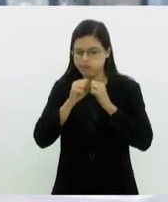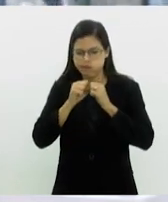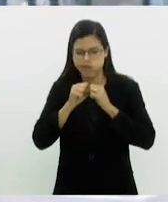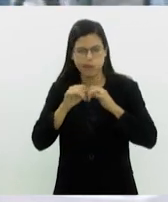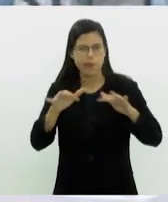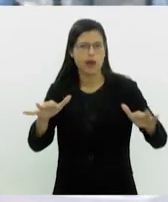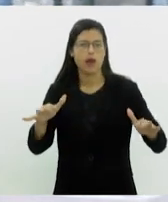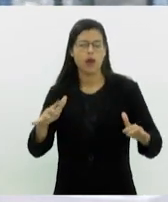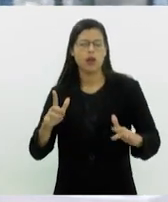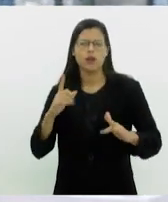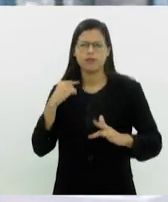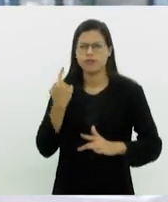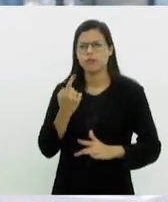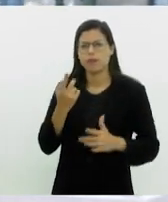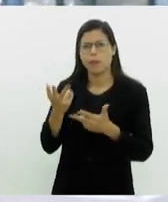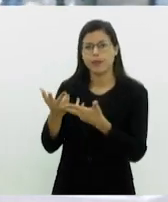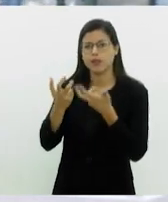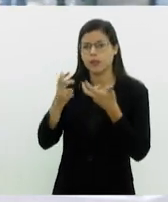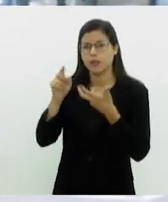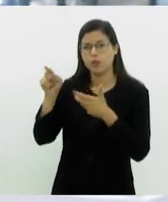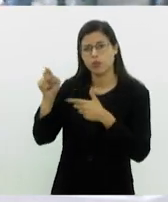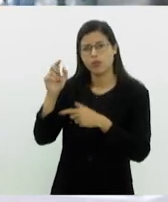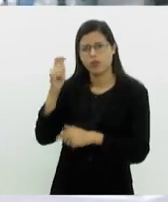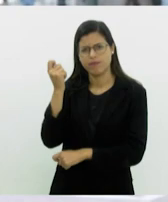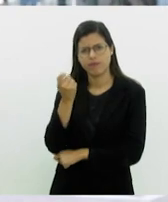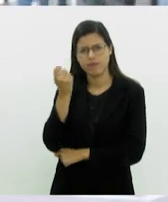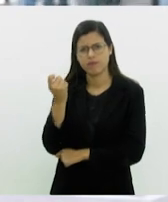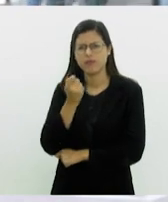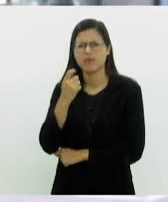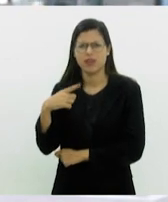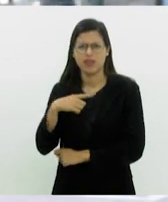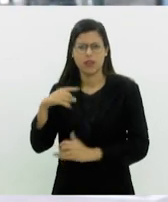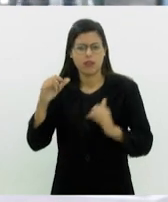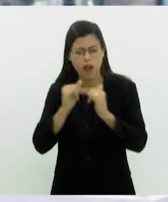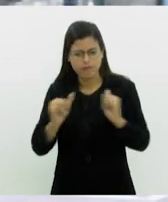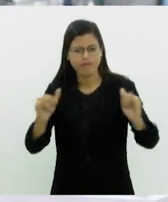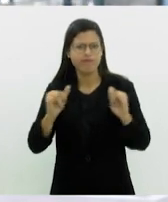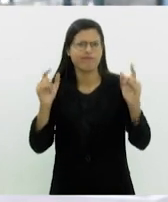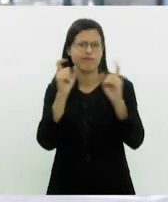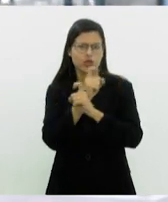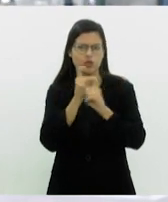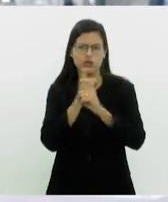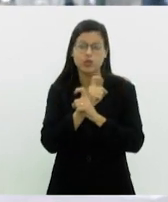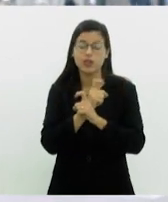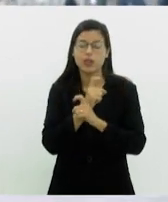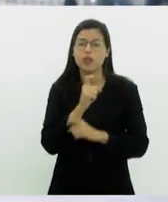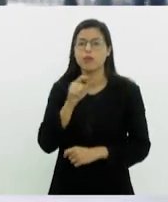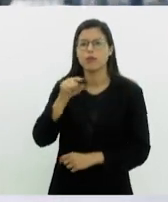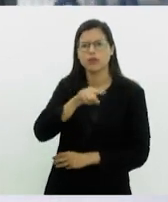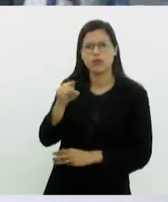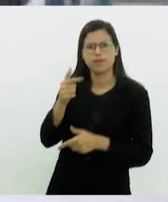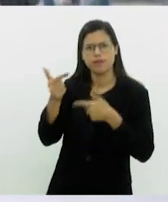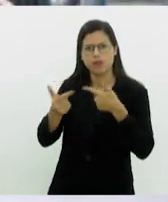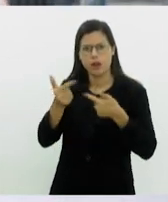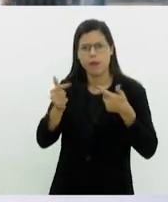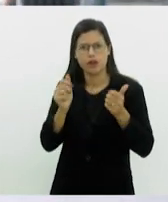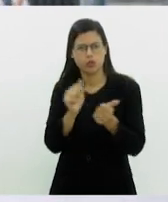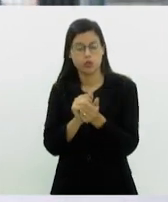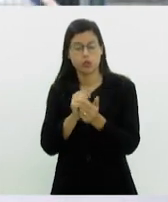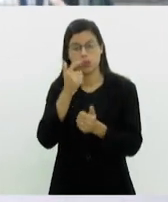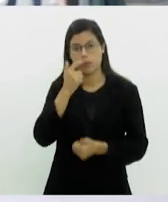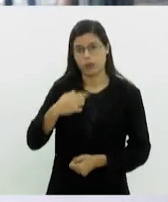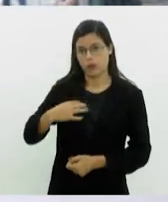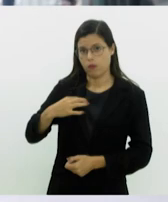visto casos, lá no Rio Grande do Sul, de muitas mentiras. Vocês trabalham também com os voluntários, para que saibam